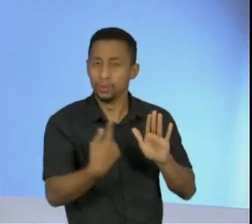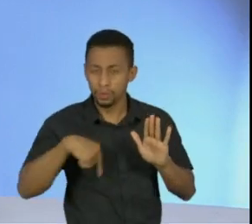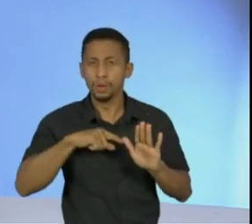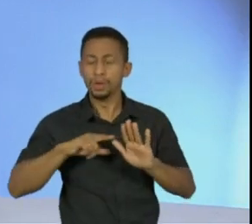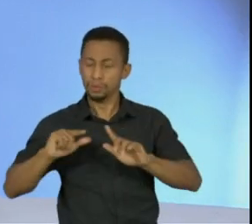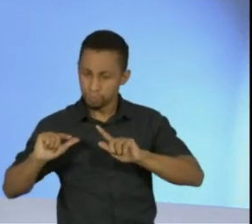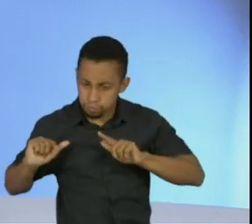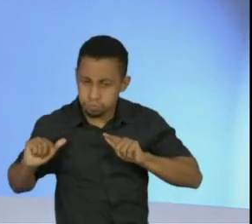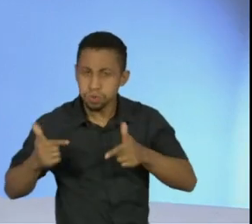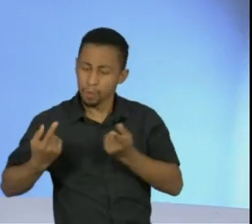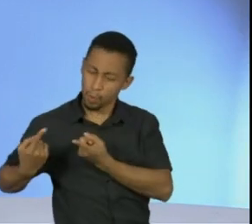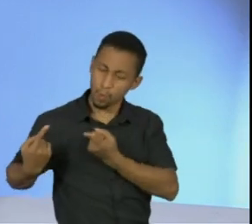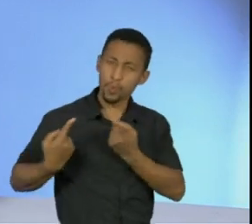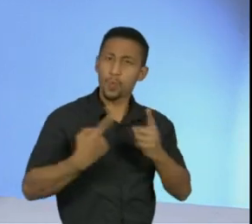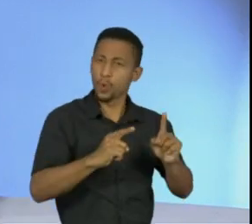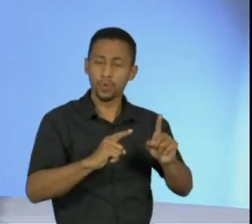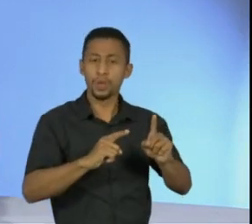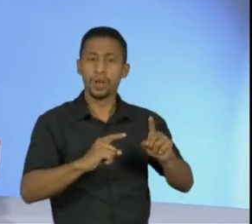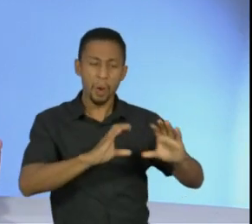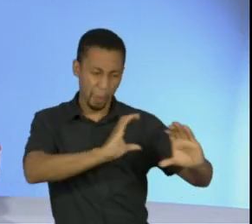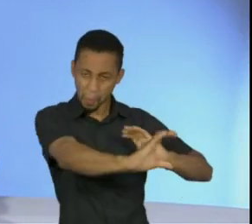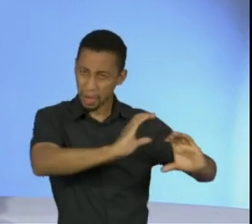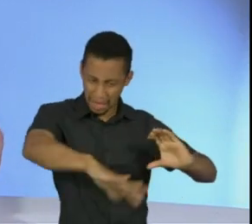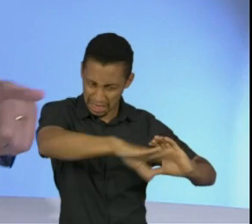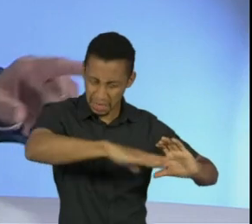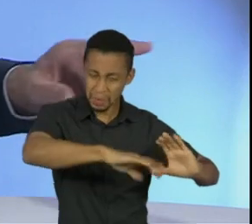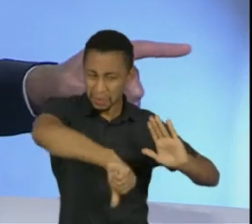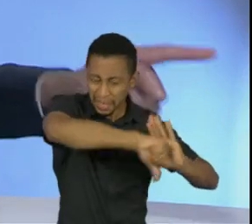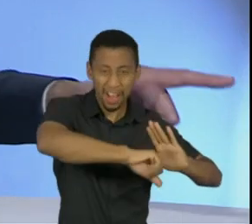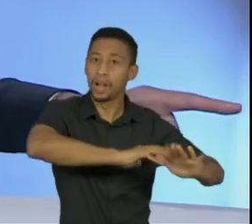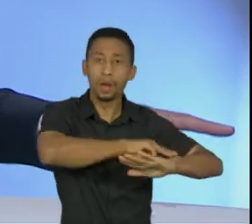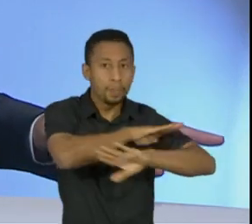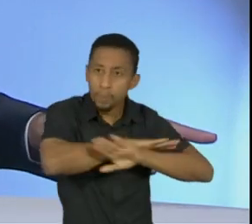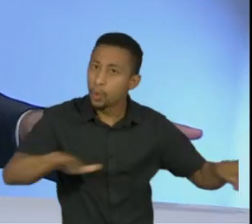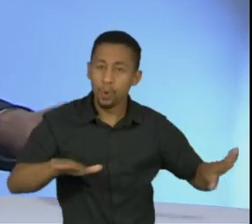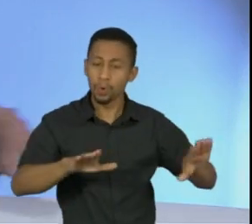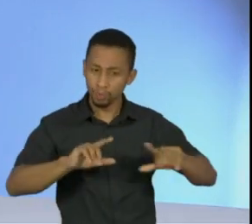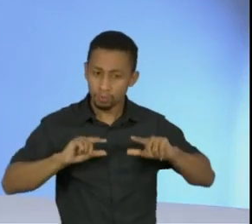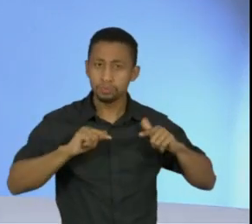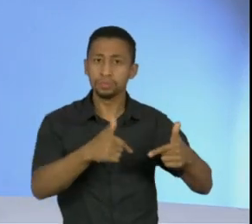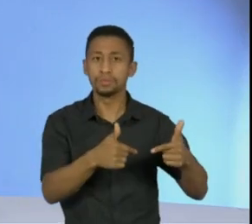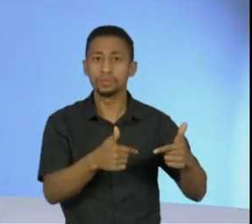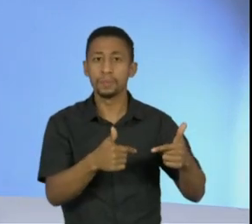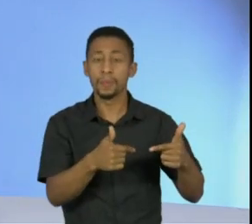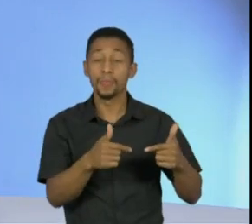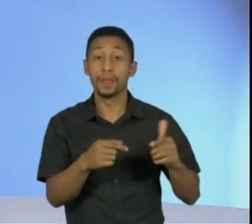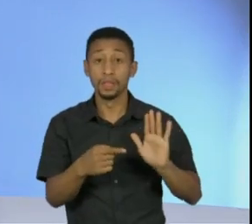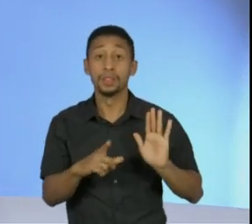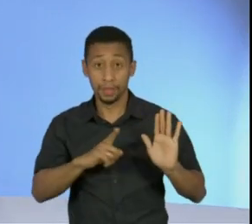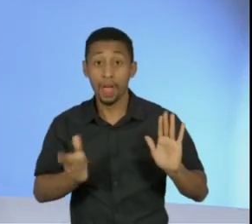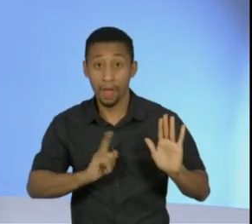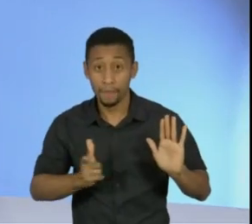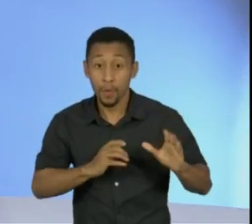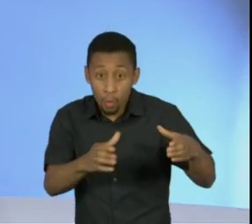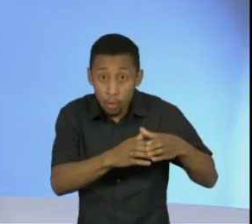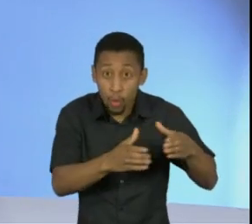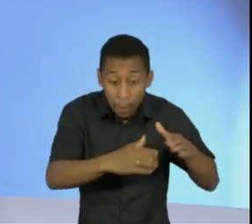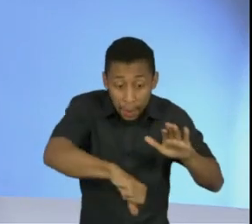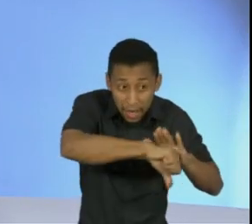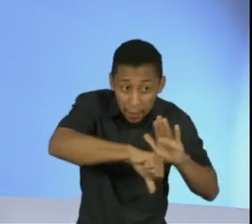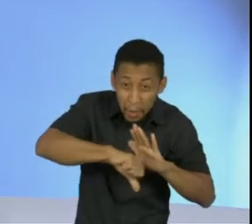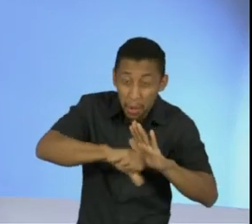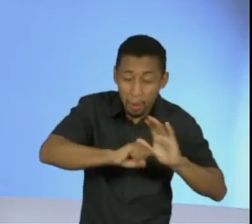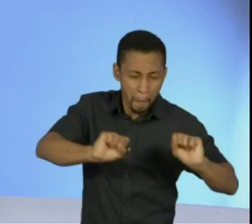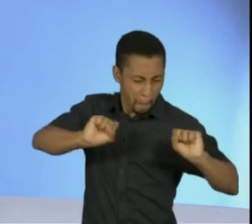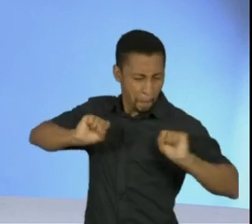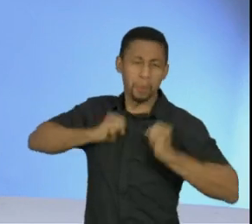acabamos com a comunicação, acabamos com as regalias, e houve aquela reação dos grupos, das facções e